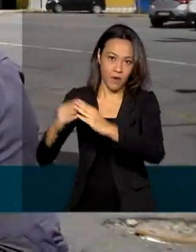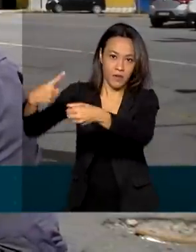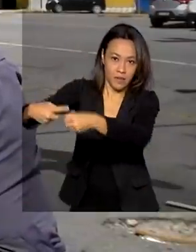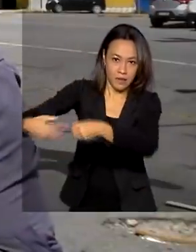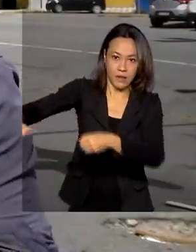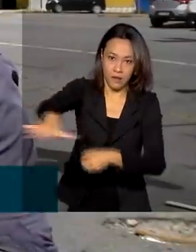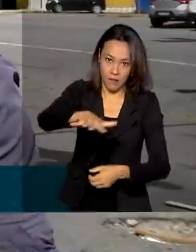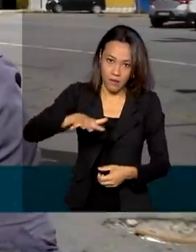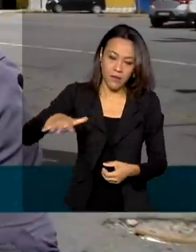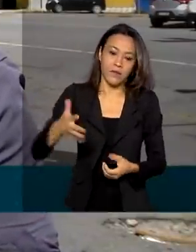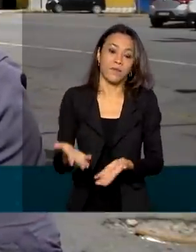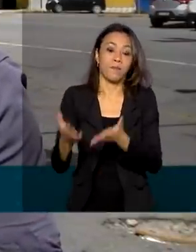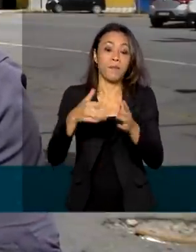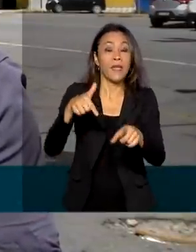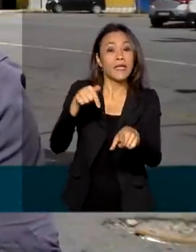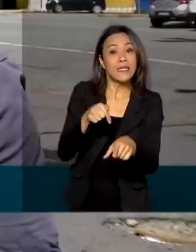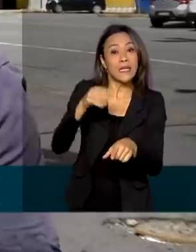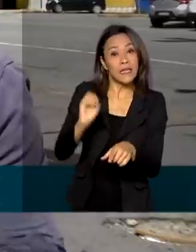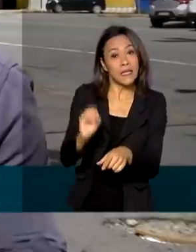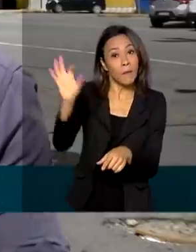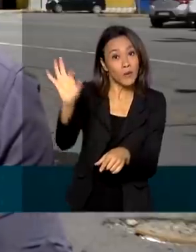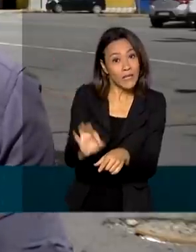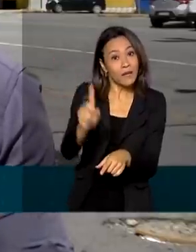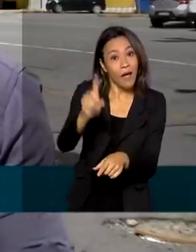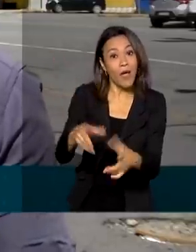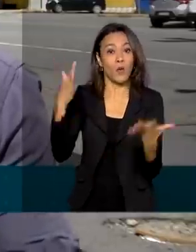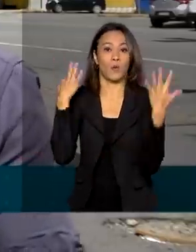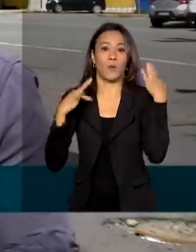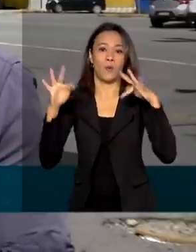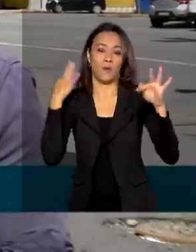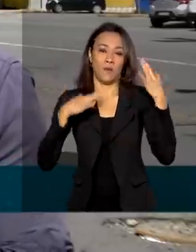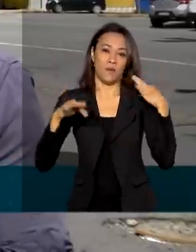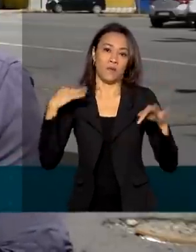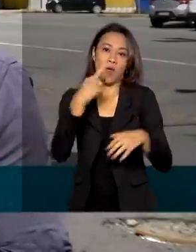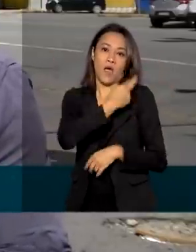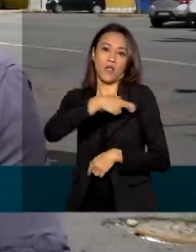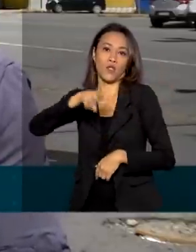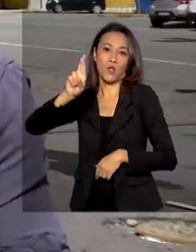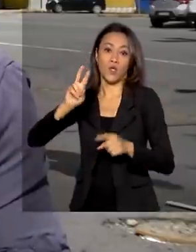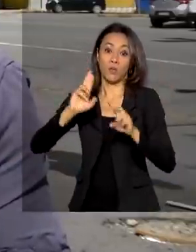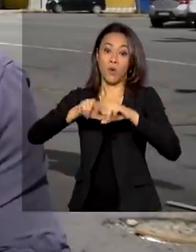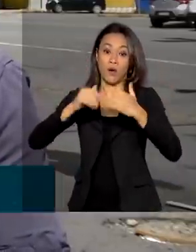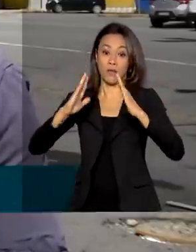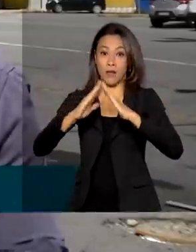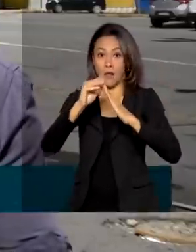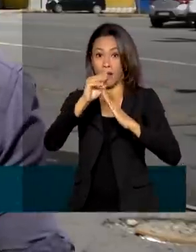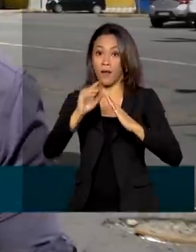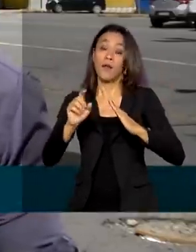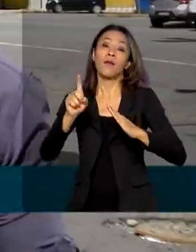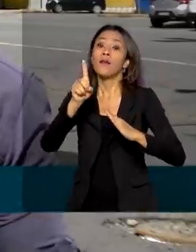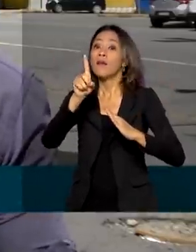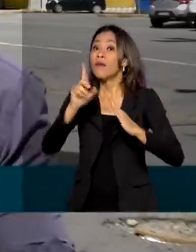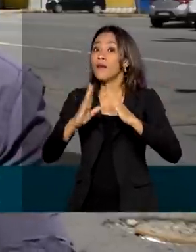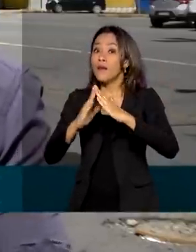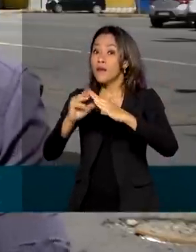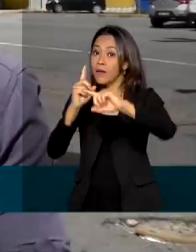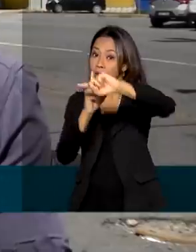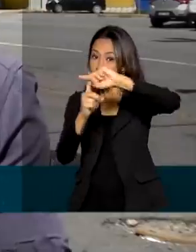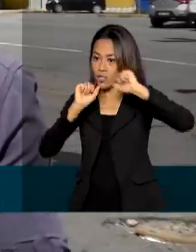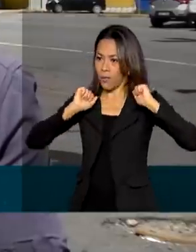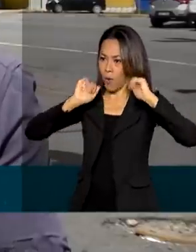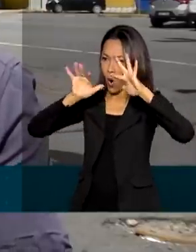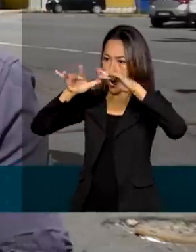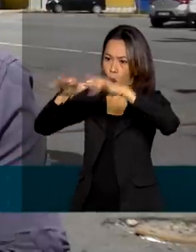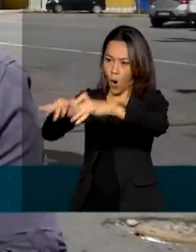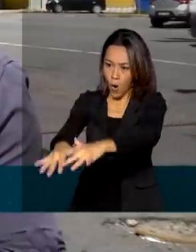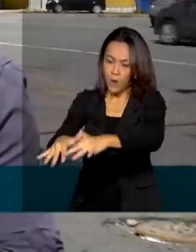% da economia da cidade vem do turismo religioso em torno da Basílica de Aparecida. Mas sem turistas, por causa da